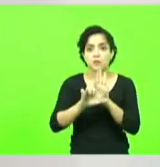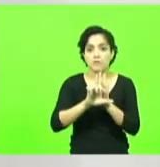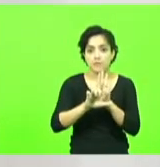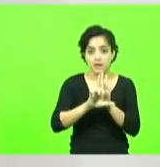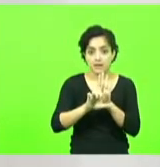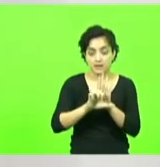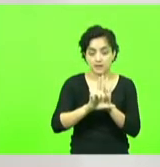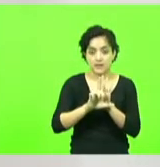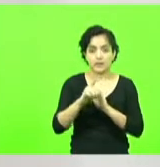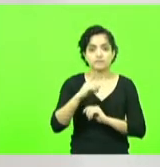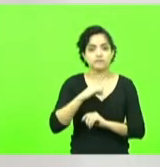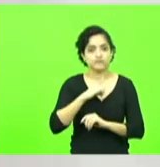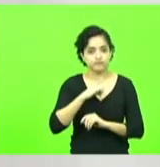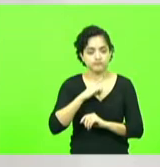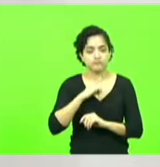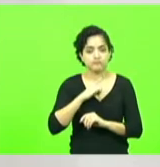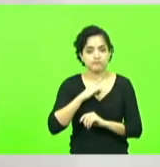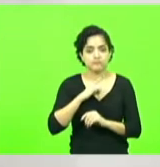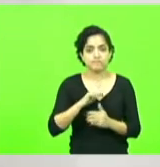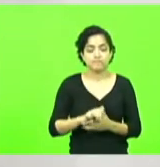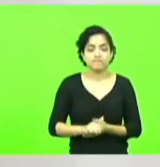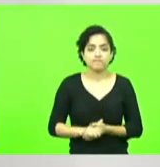estabelecida